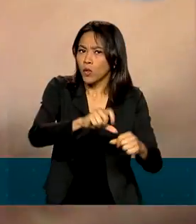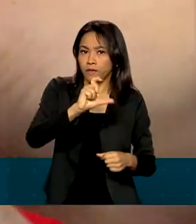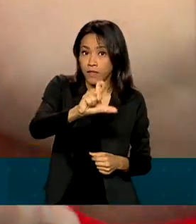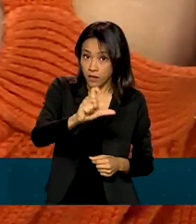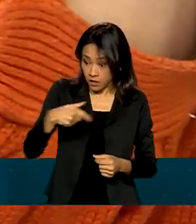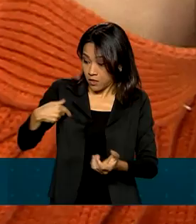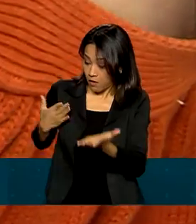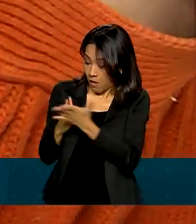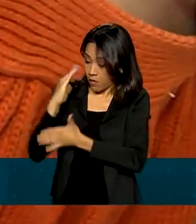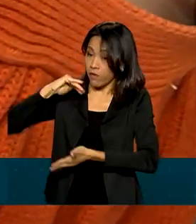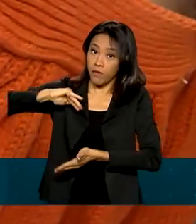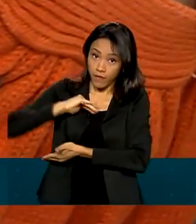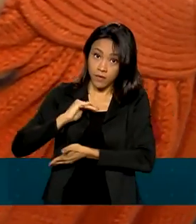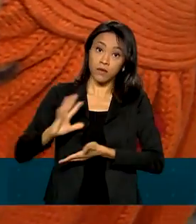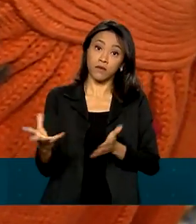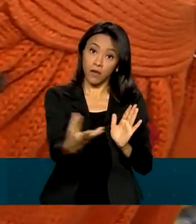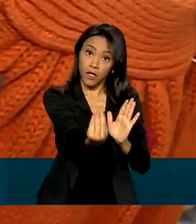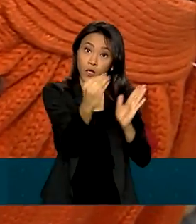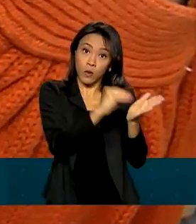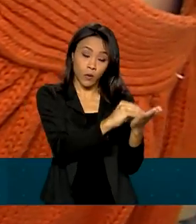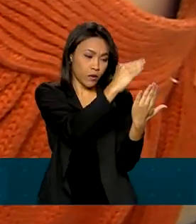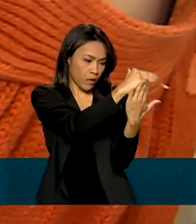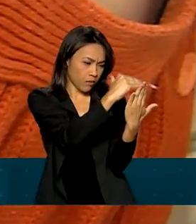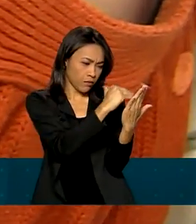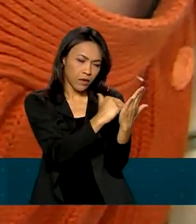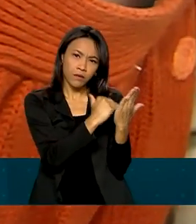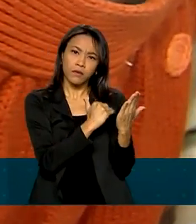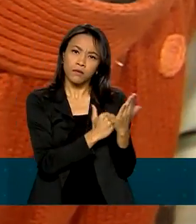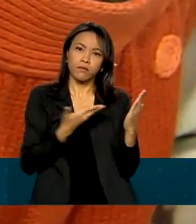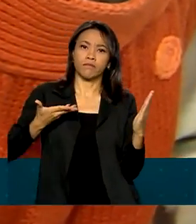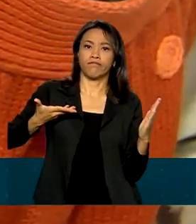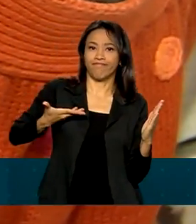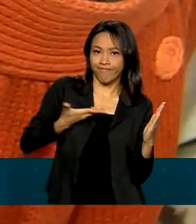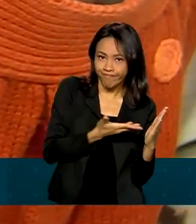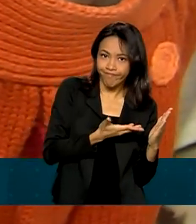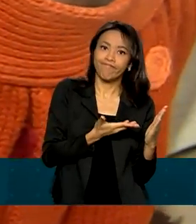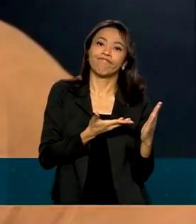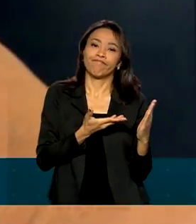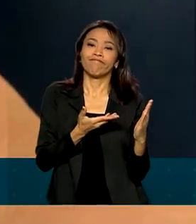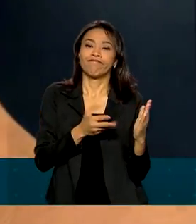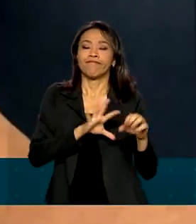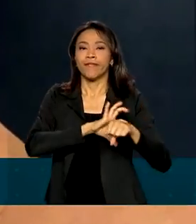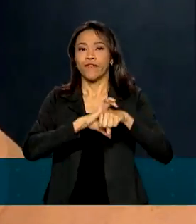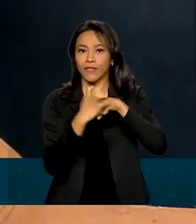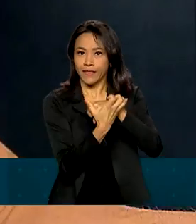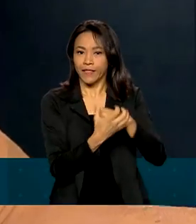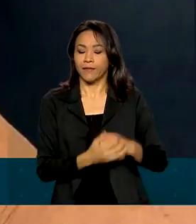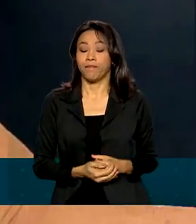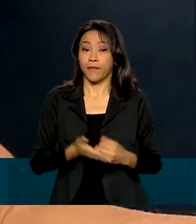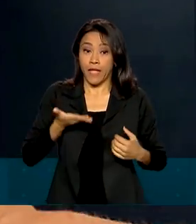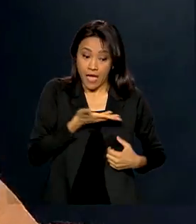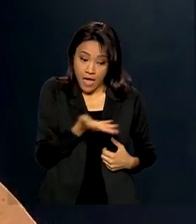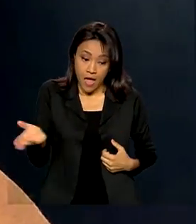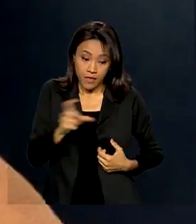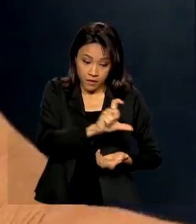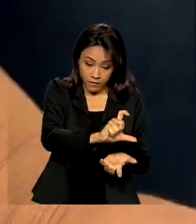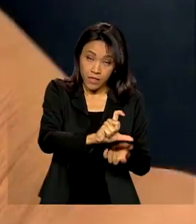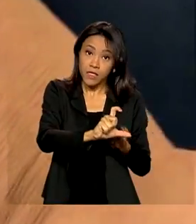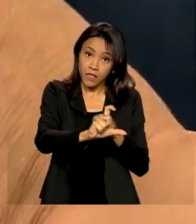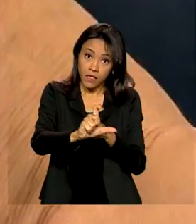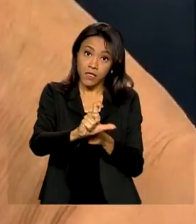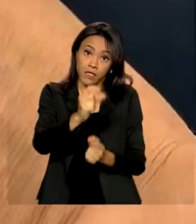incluídas no Plano Nacional de Operacionalização da vacinação contra a Covid-19. E as vacinas serão